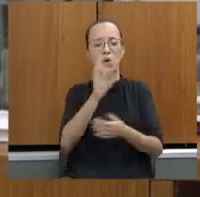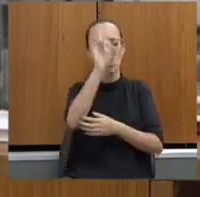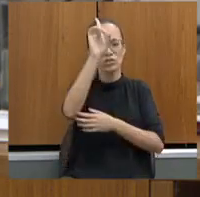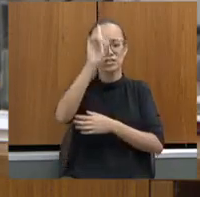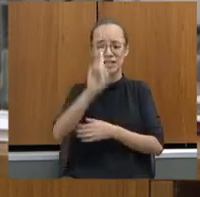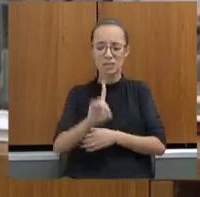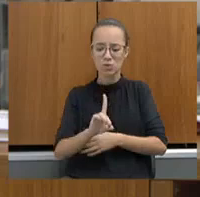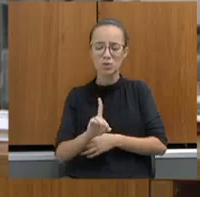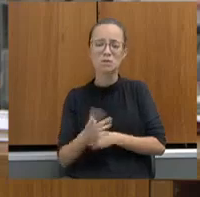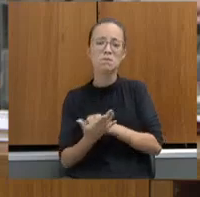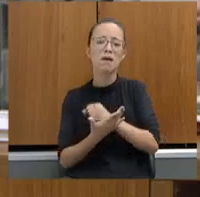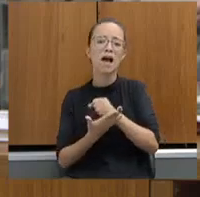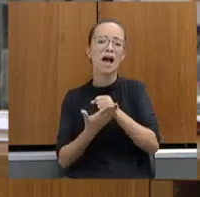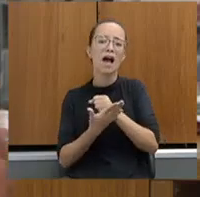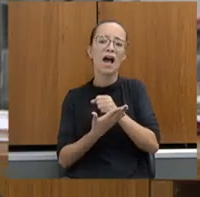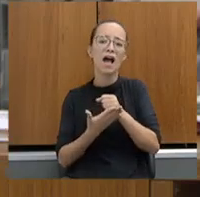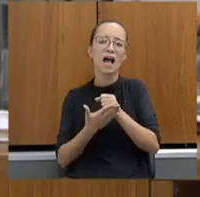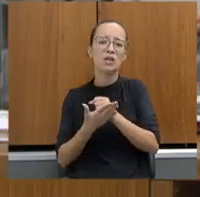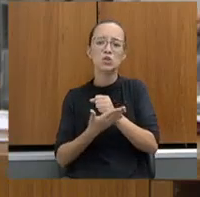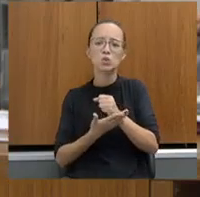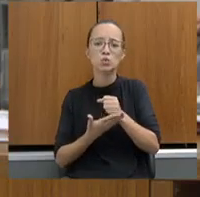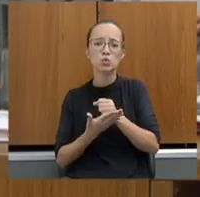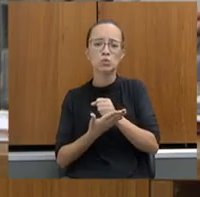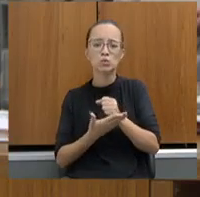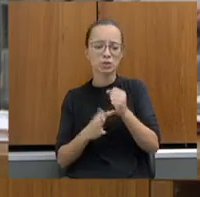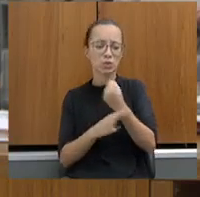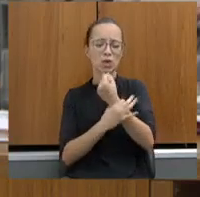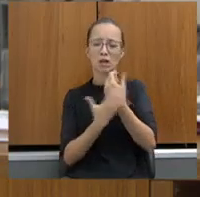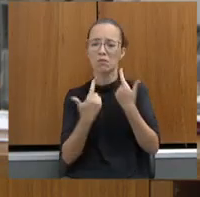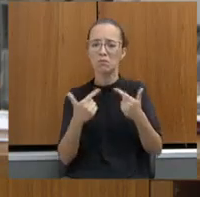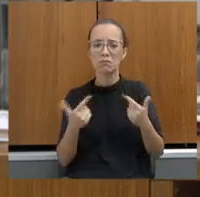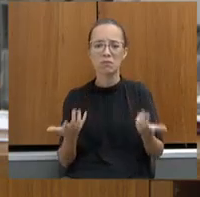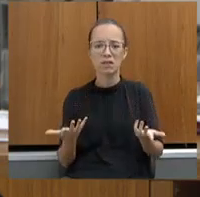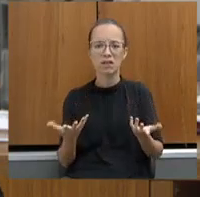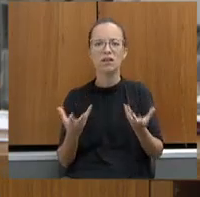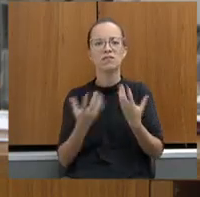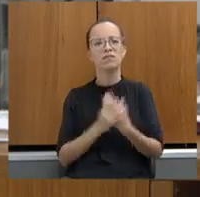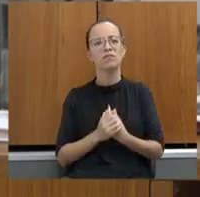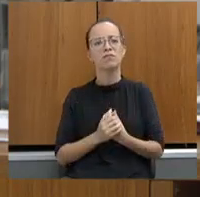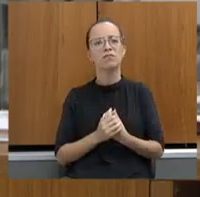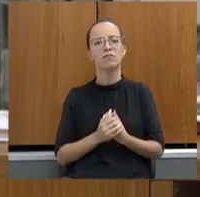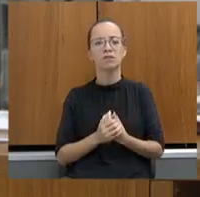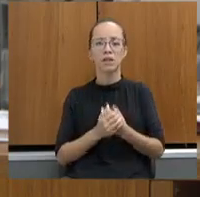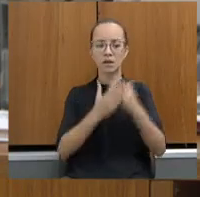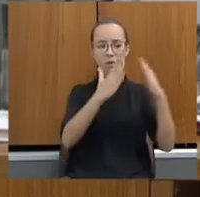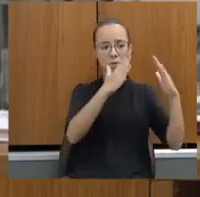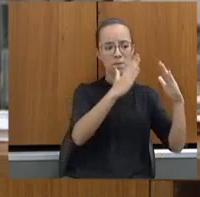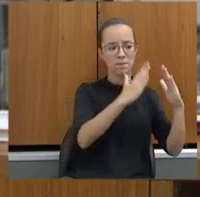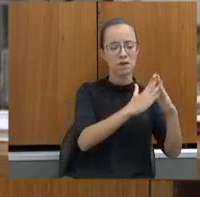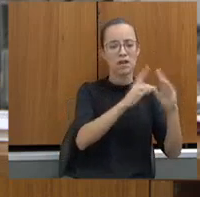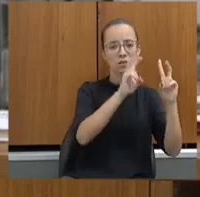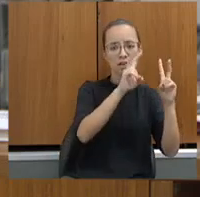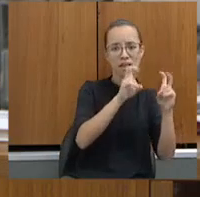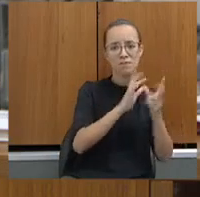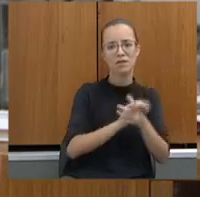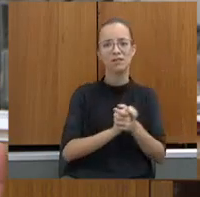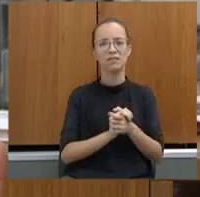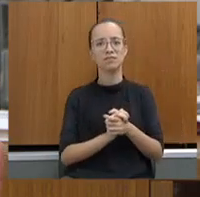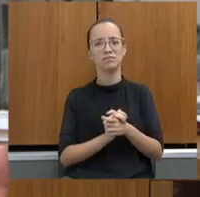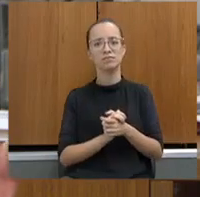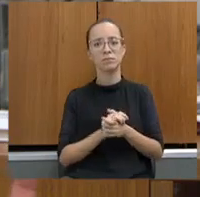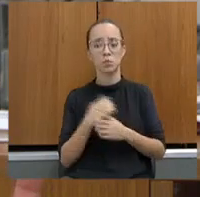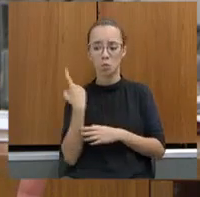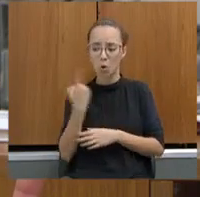fundamentais. Como é que você age contra pátrio-poder? Contra propriedade? Ora, nós temos